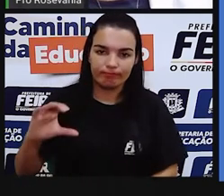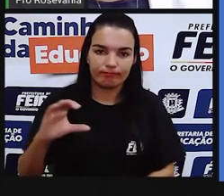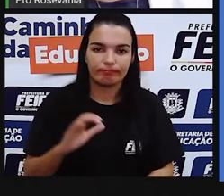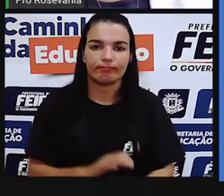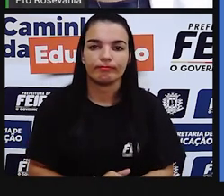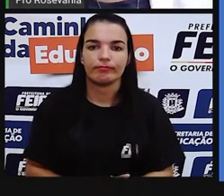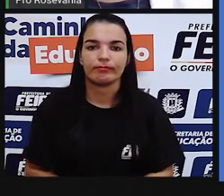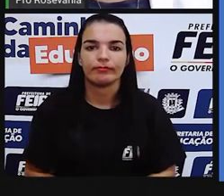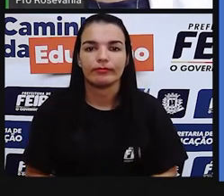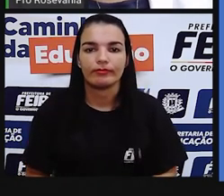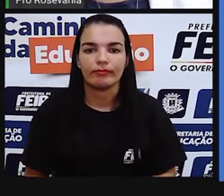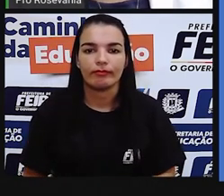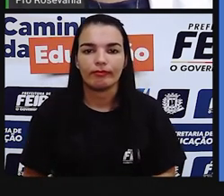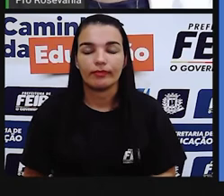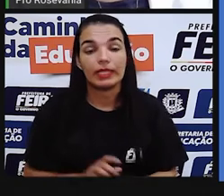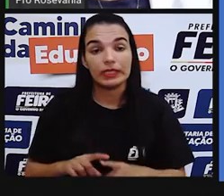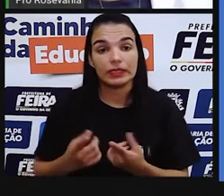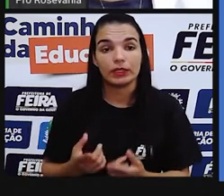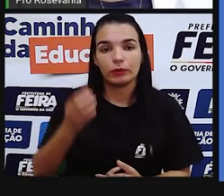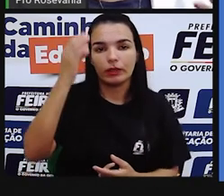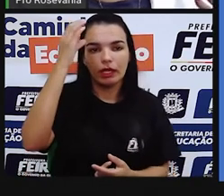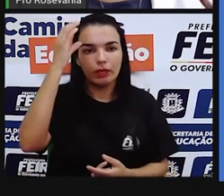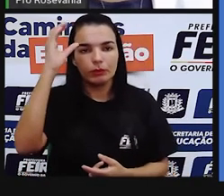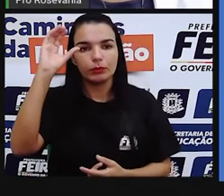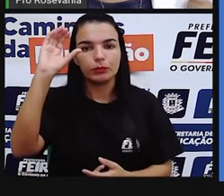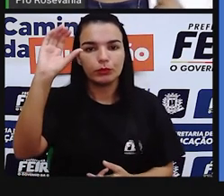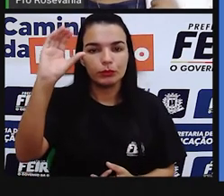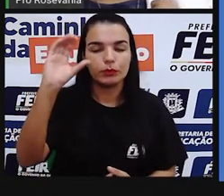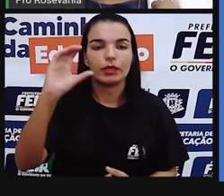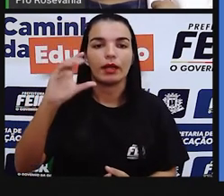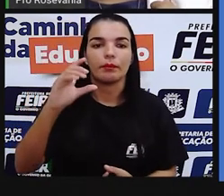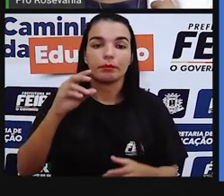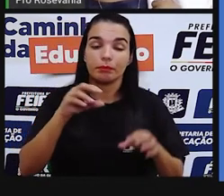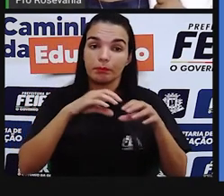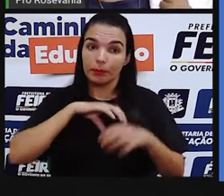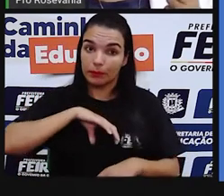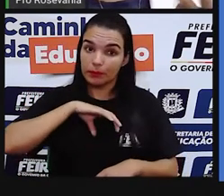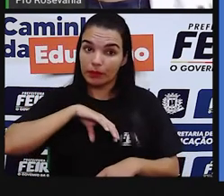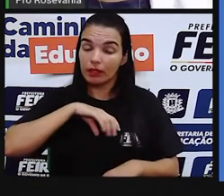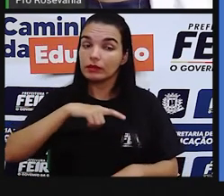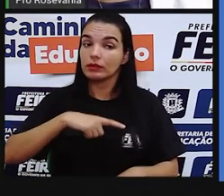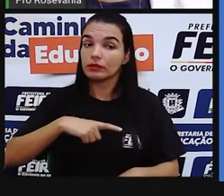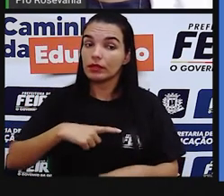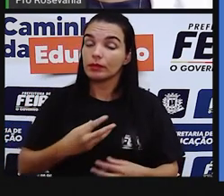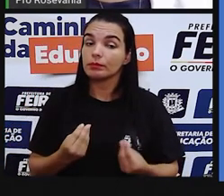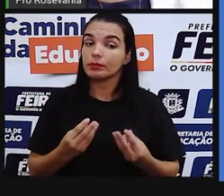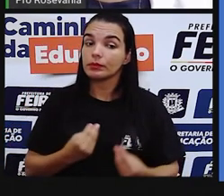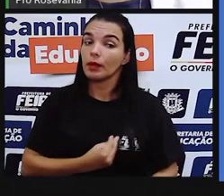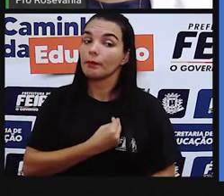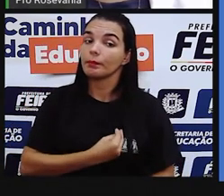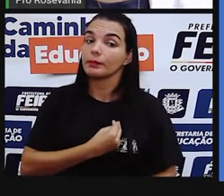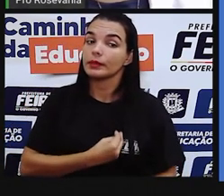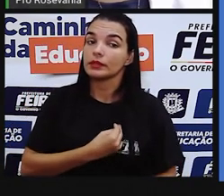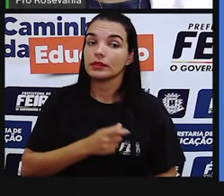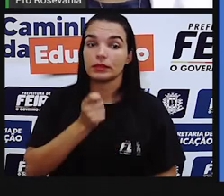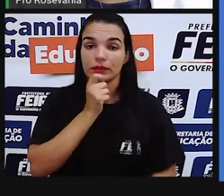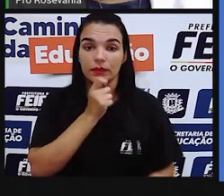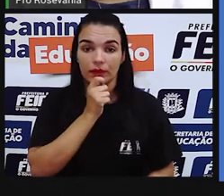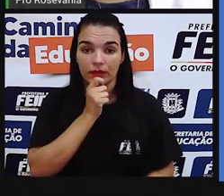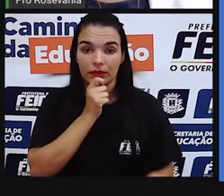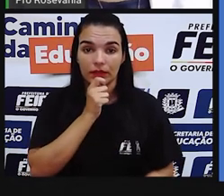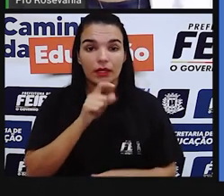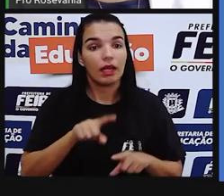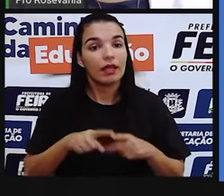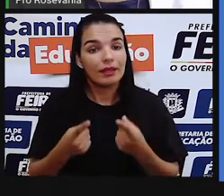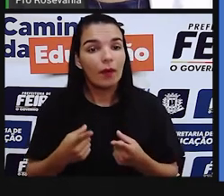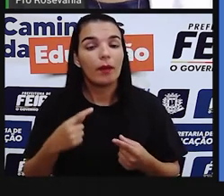Então a gente percebe que a cultura portuguesa é muito presente para a gente. E a gente também projetou principalmente águas